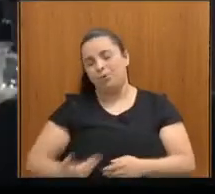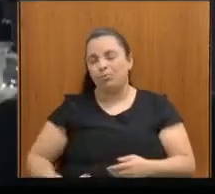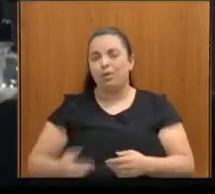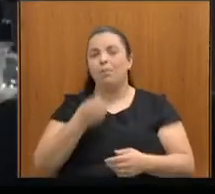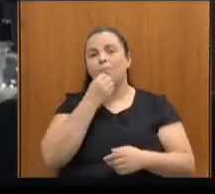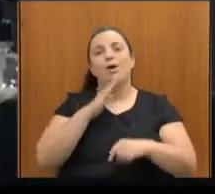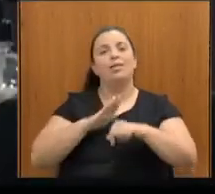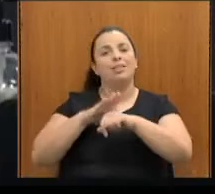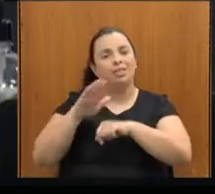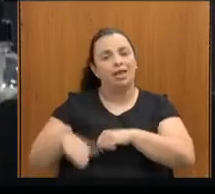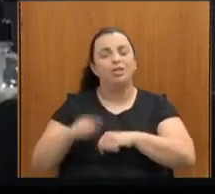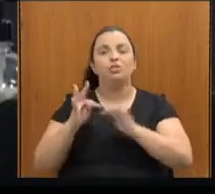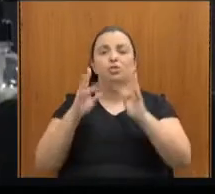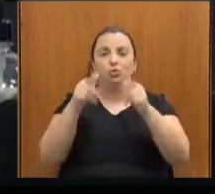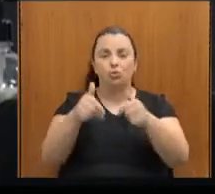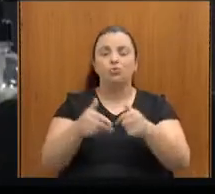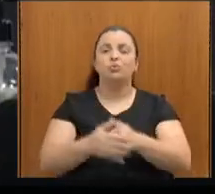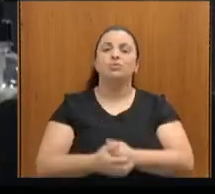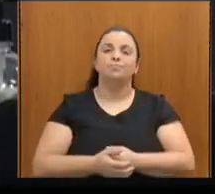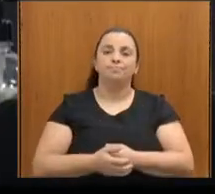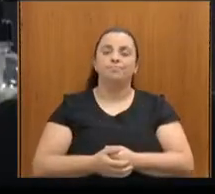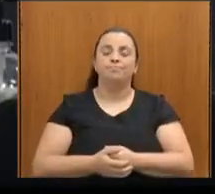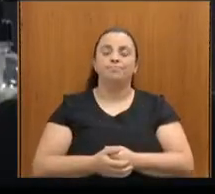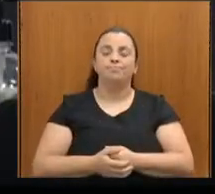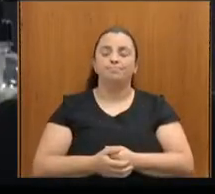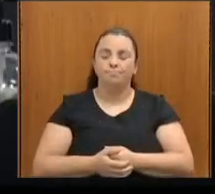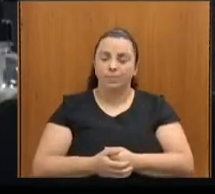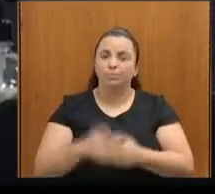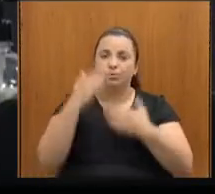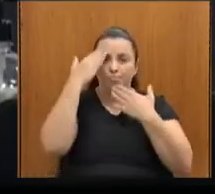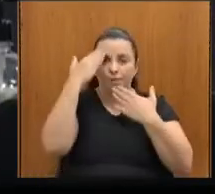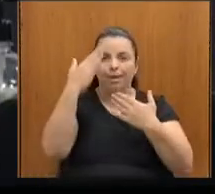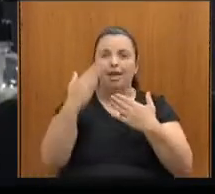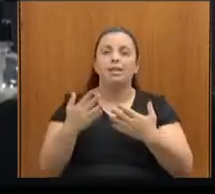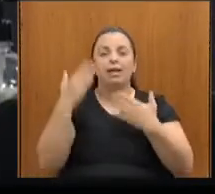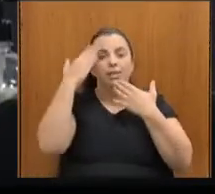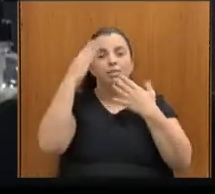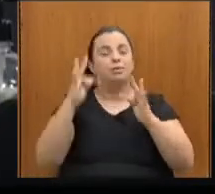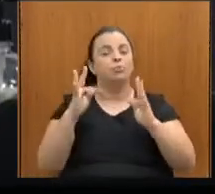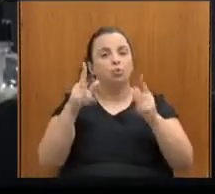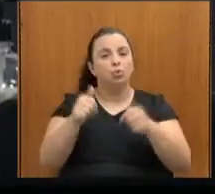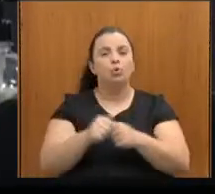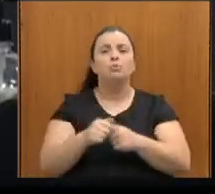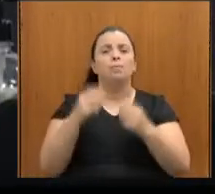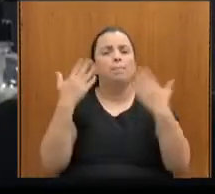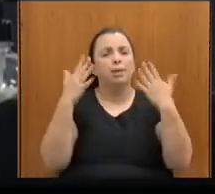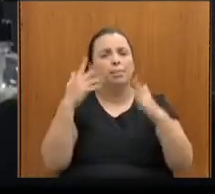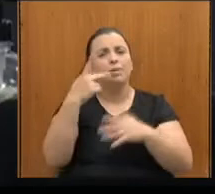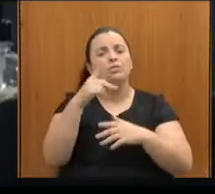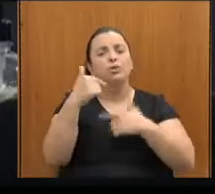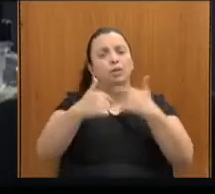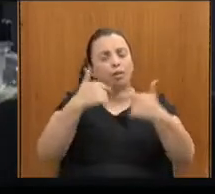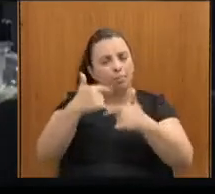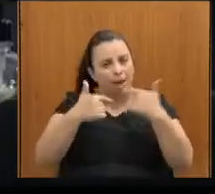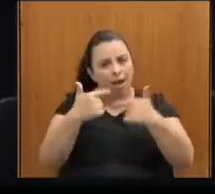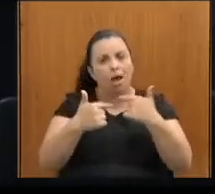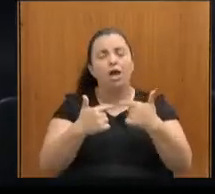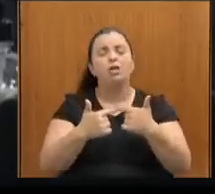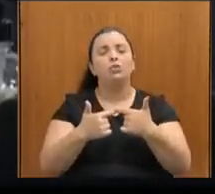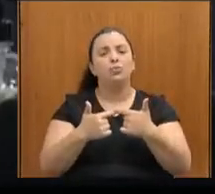Muito obrigado, agradecemos, parabéns pelo seu trabalho, viu, Zé Savieto, não só à frente da